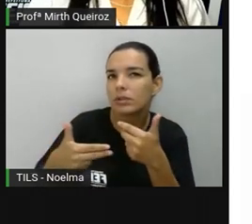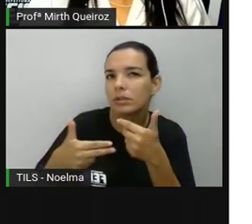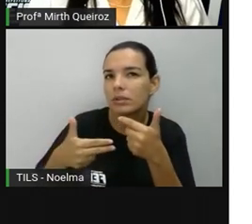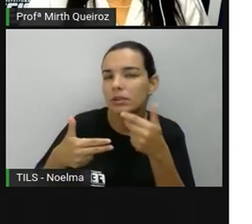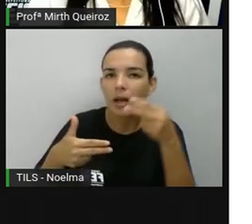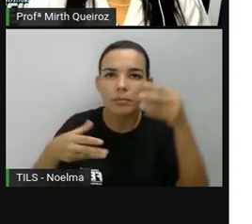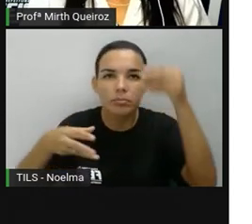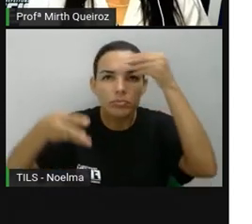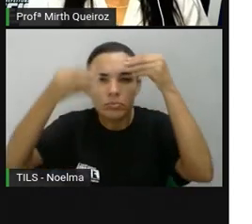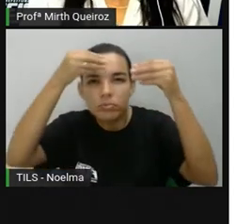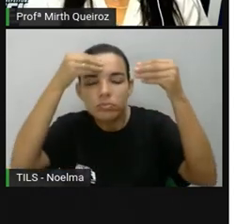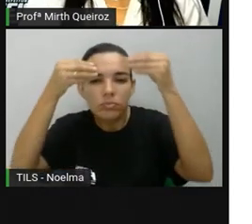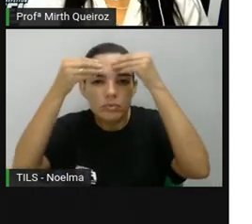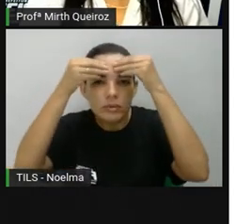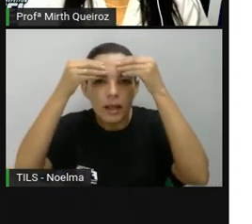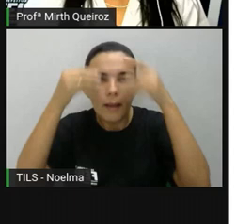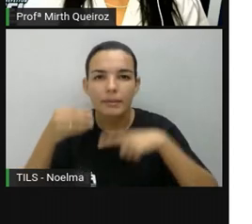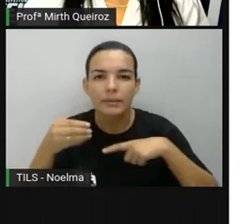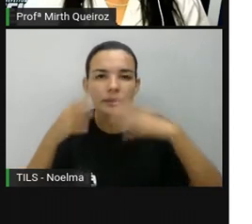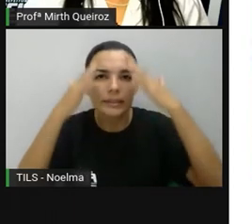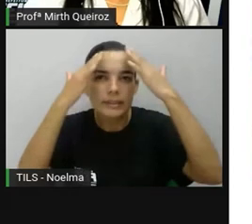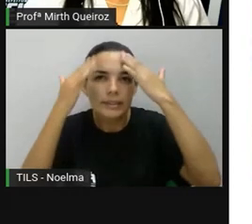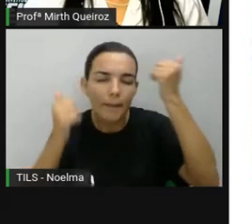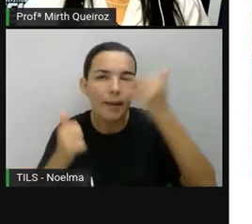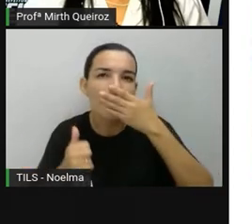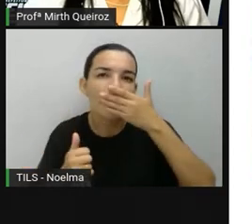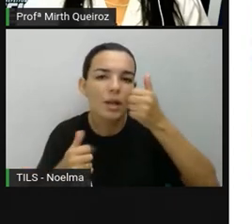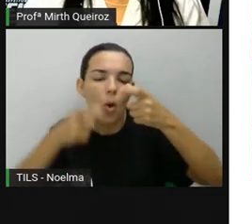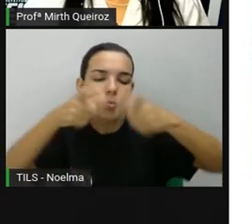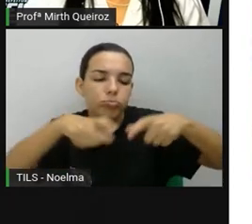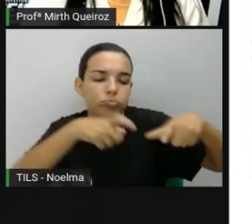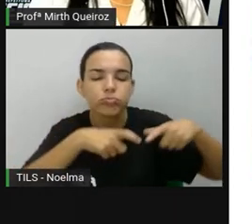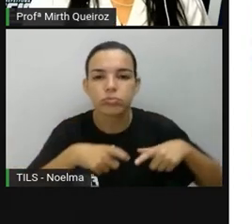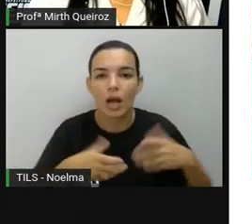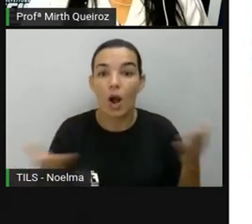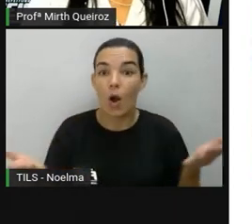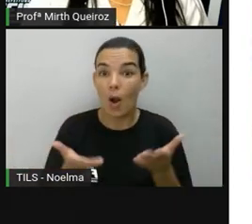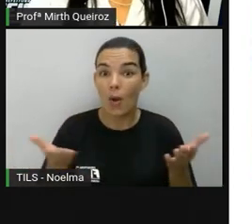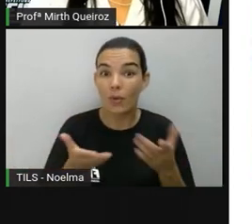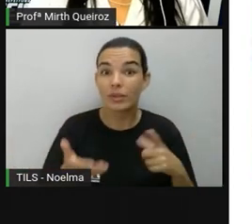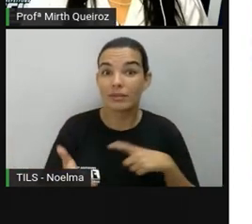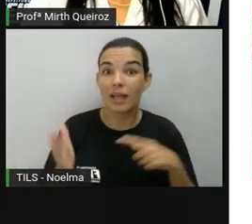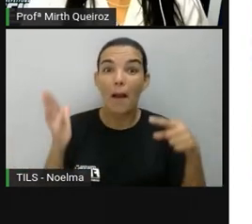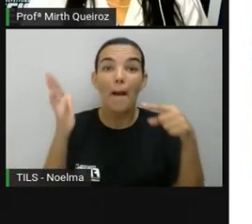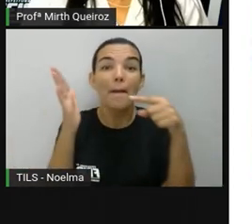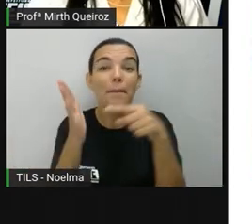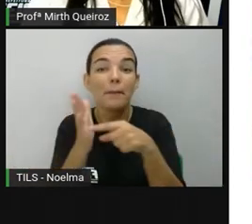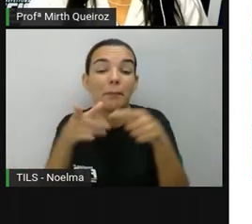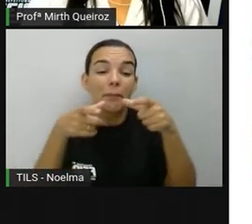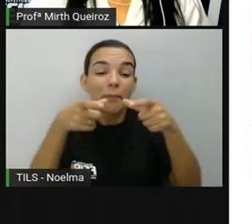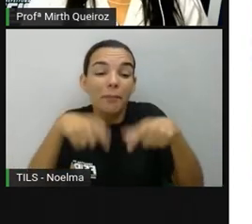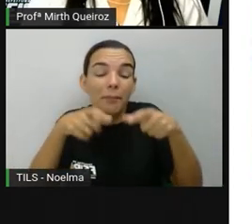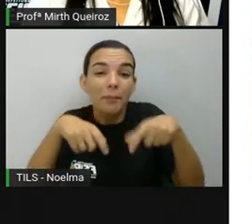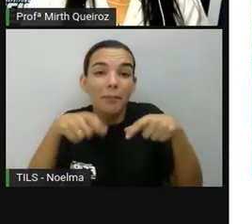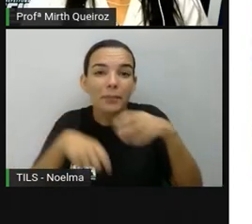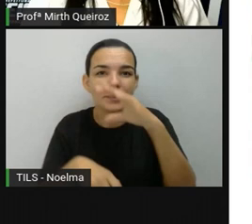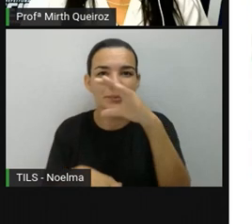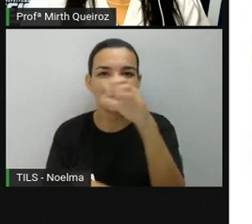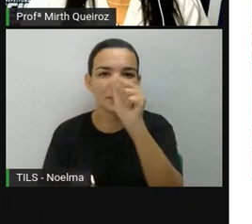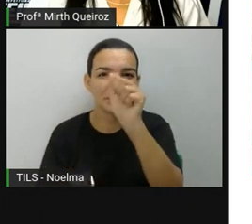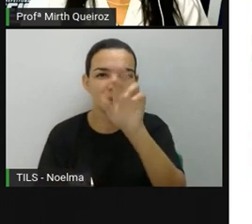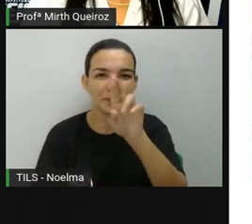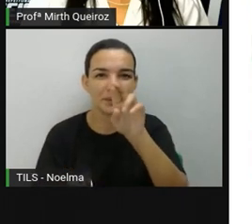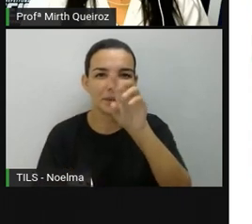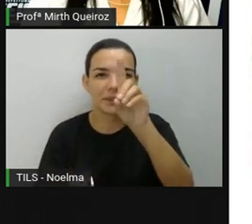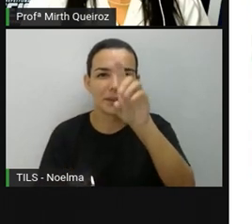localizar melhor, né? E hoje nós falaremos aí sobre os pontos cardeais que também são